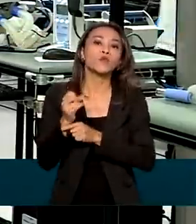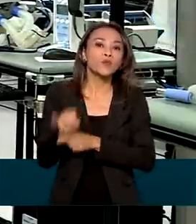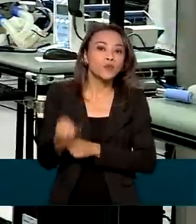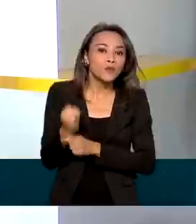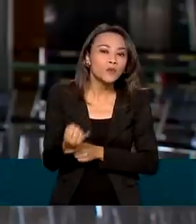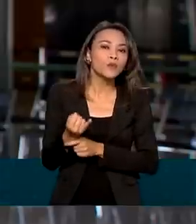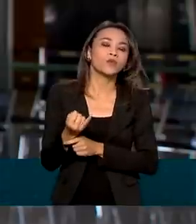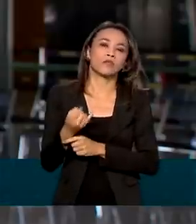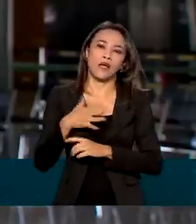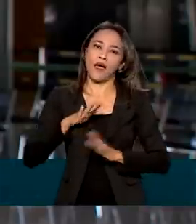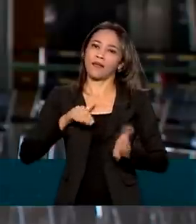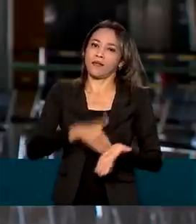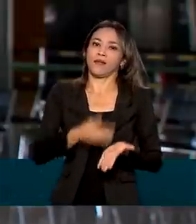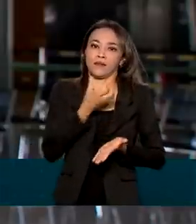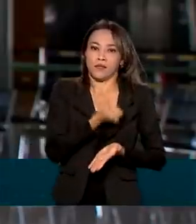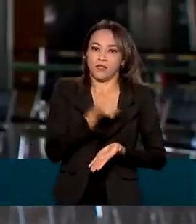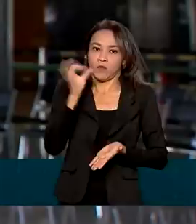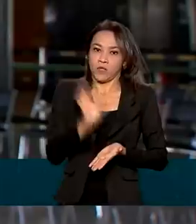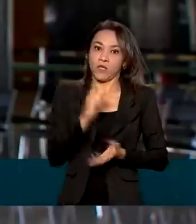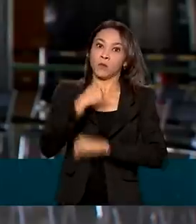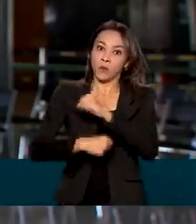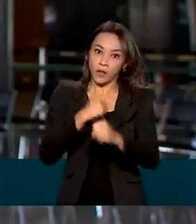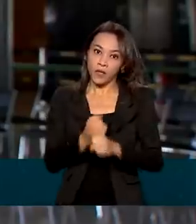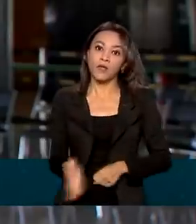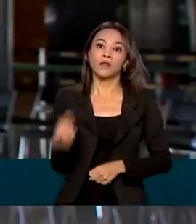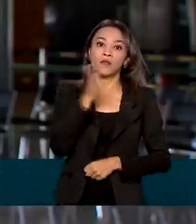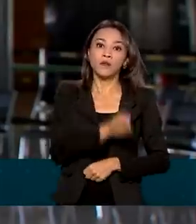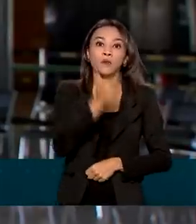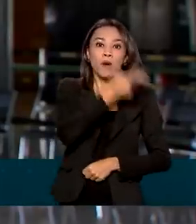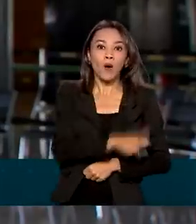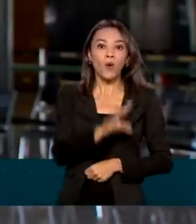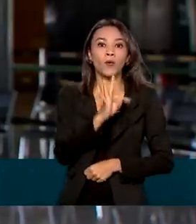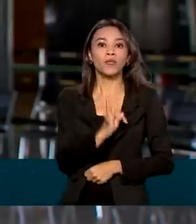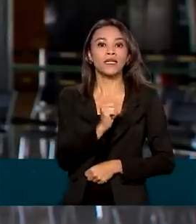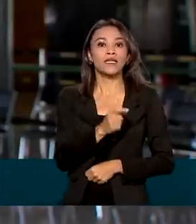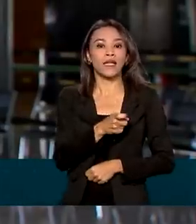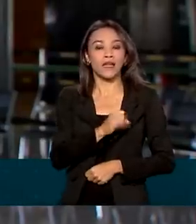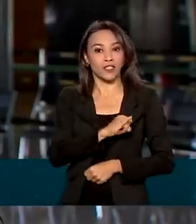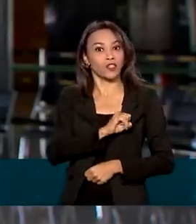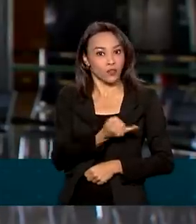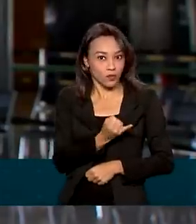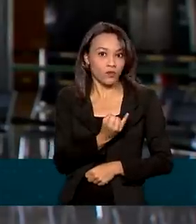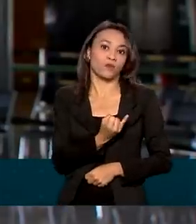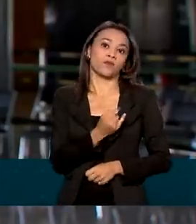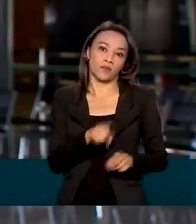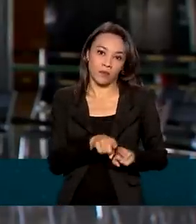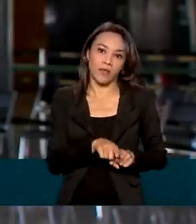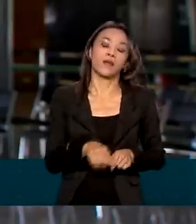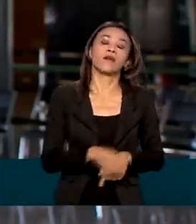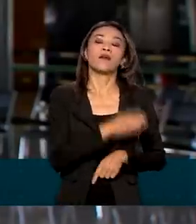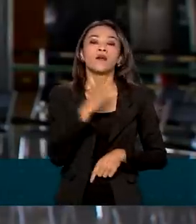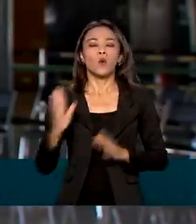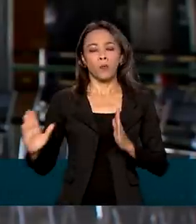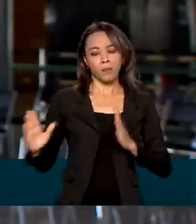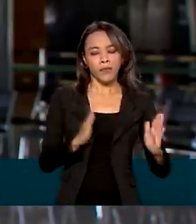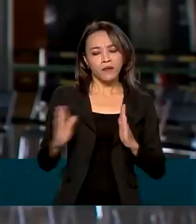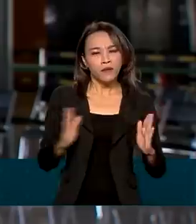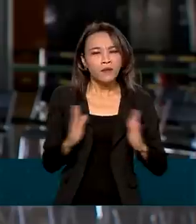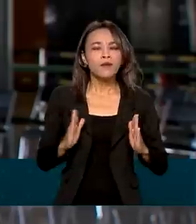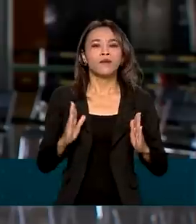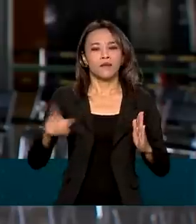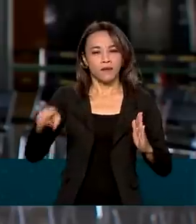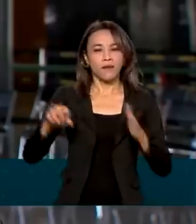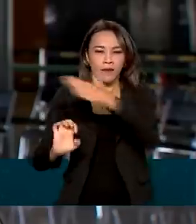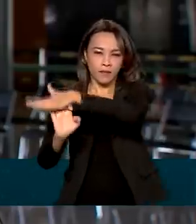juros máxima de 6% ao ano, mais a taxa Selic, que é a taxa básica de juros. Além disso, o prazo para a empresa começar a pagar